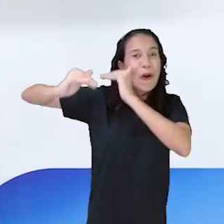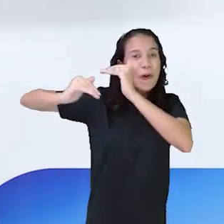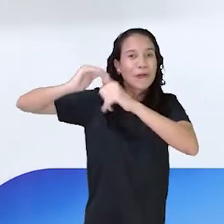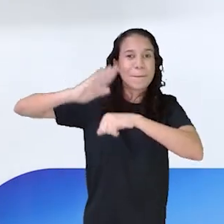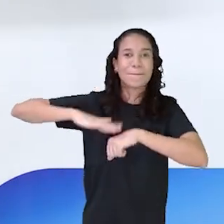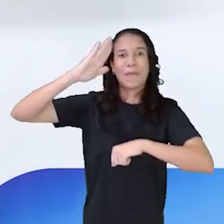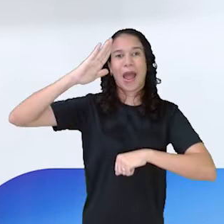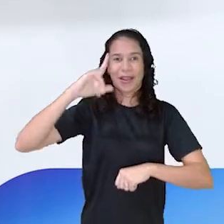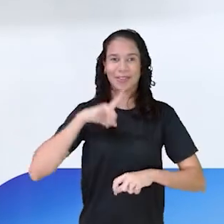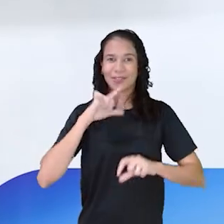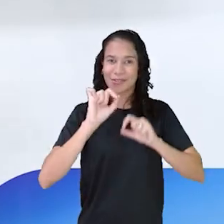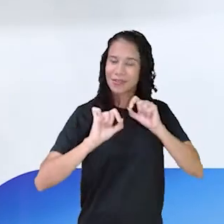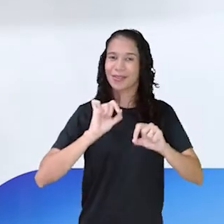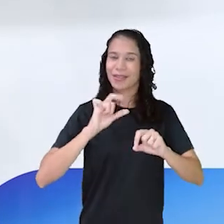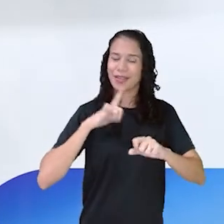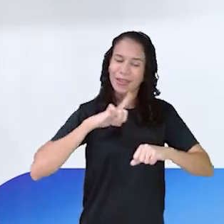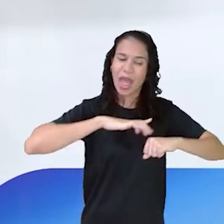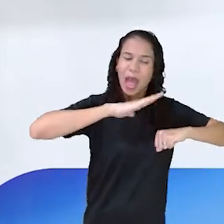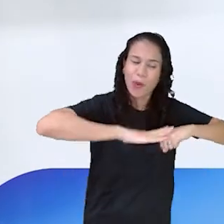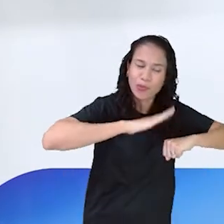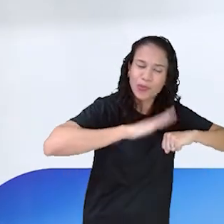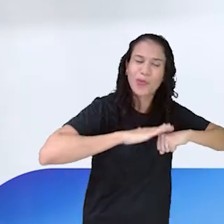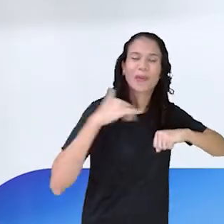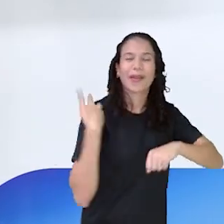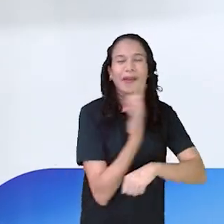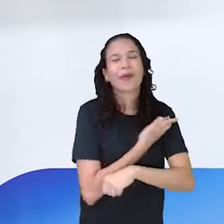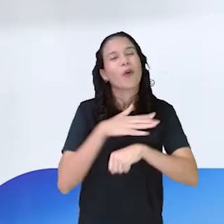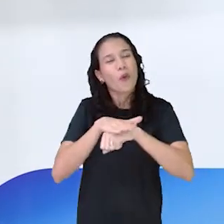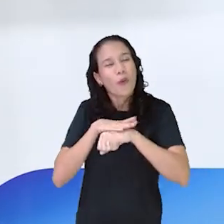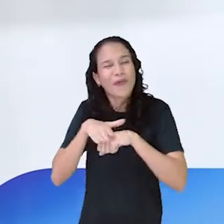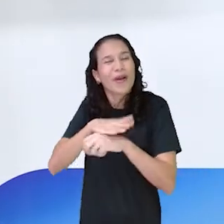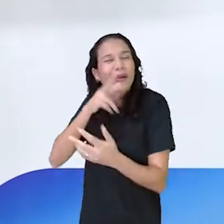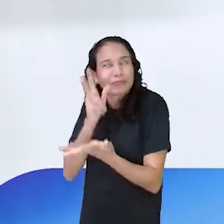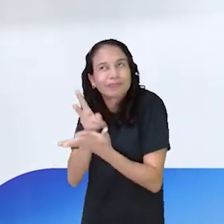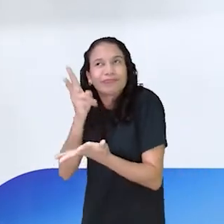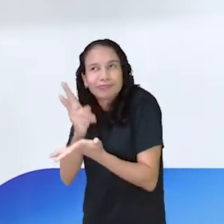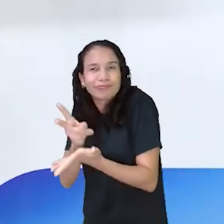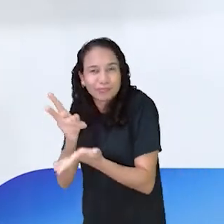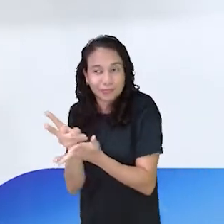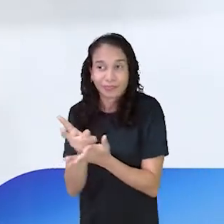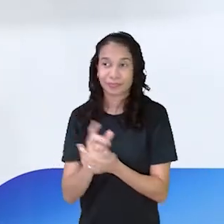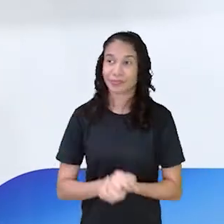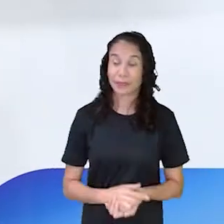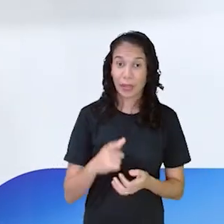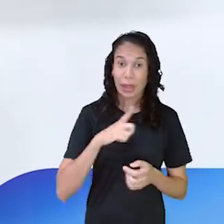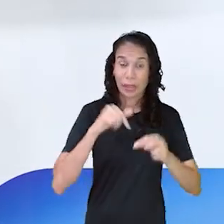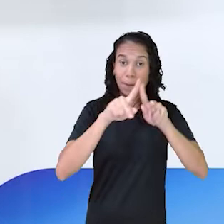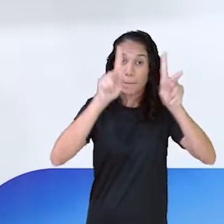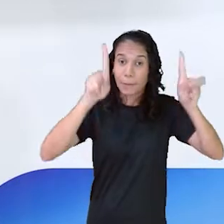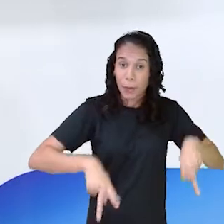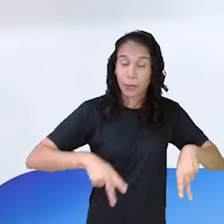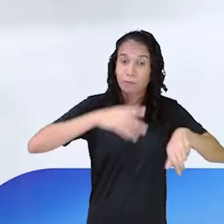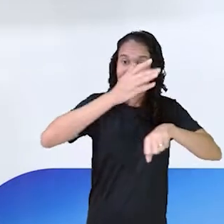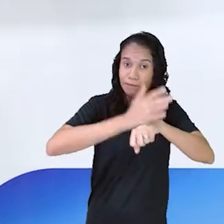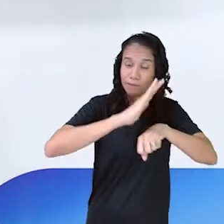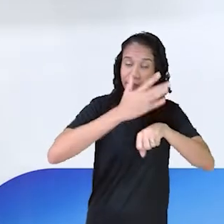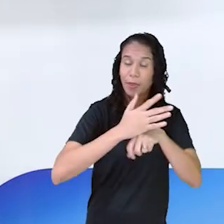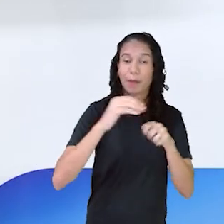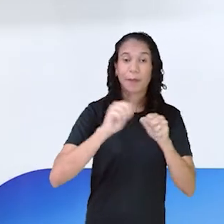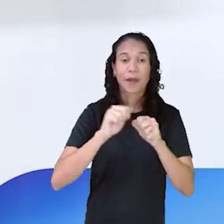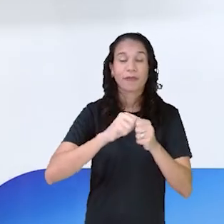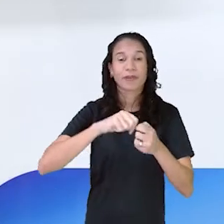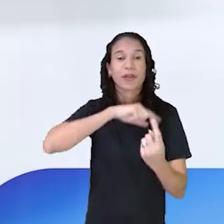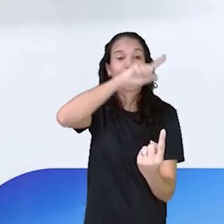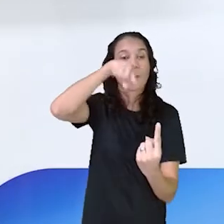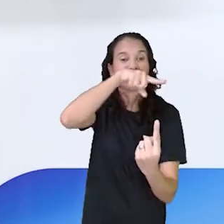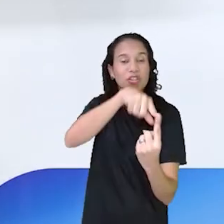muito mais autônoma. Aquela autonomia que a gente fala sempre, o tempo todo, né? Estabelecer planos de ação para a realização